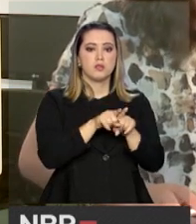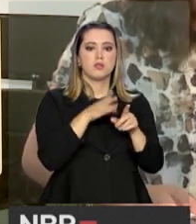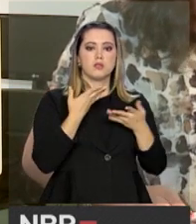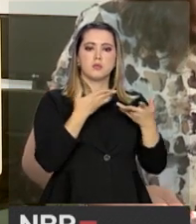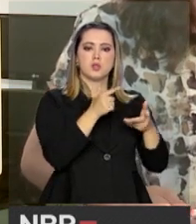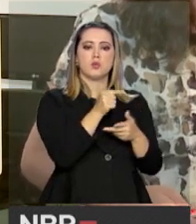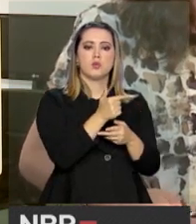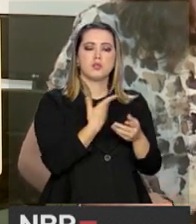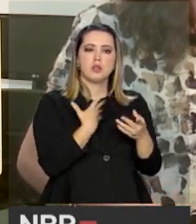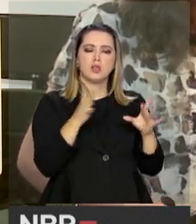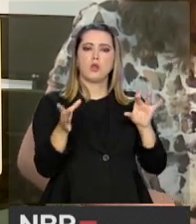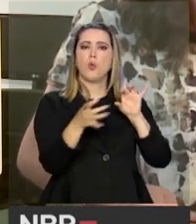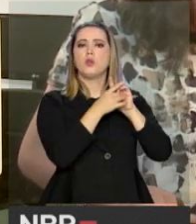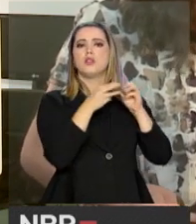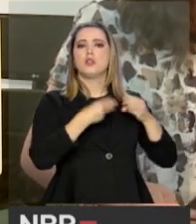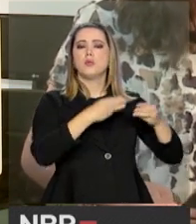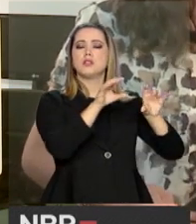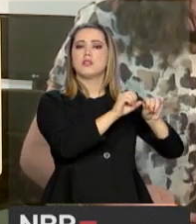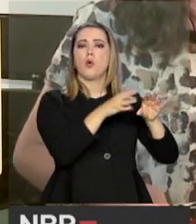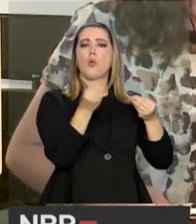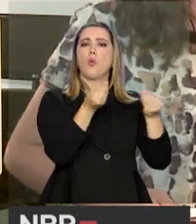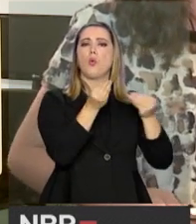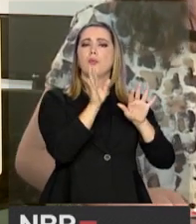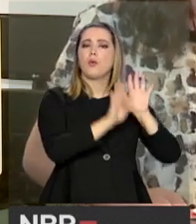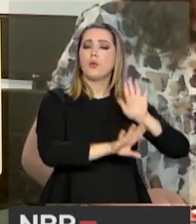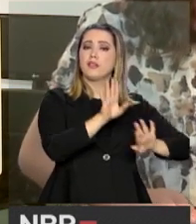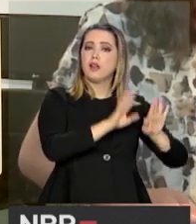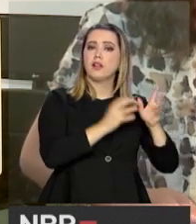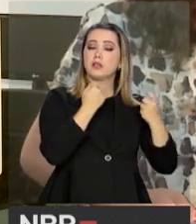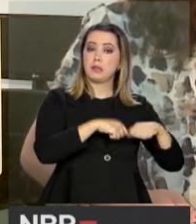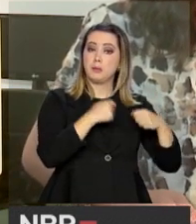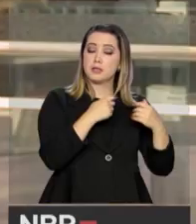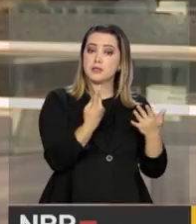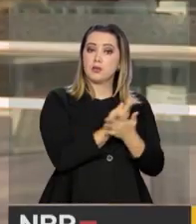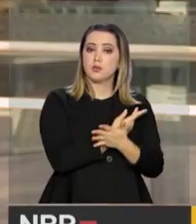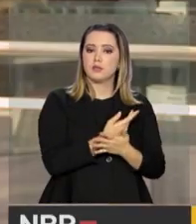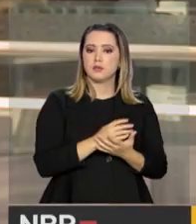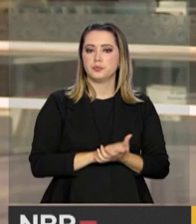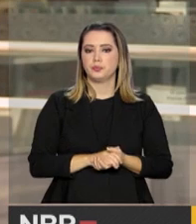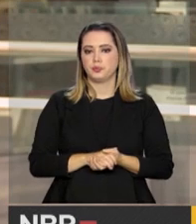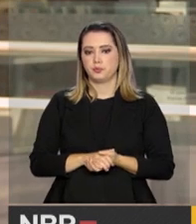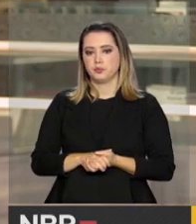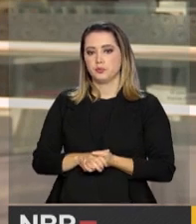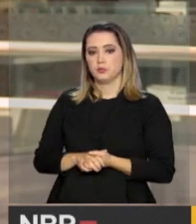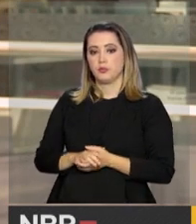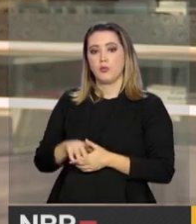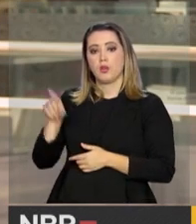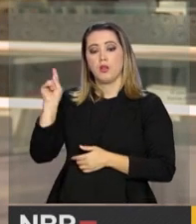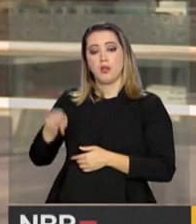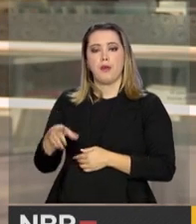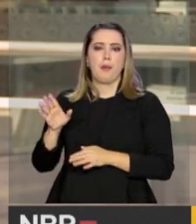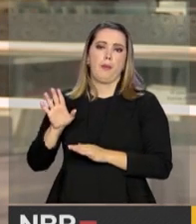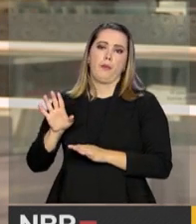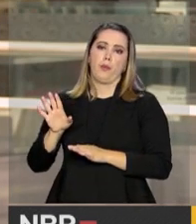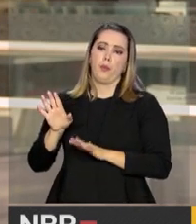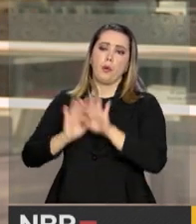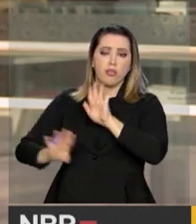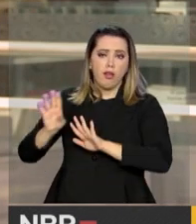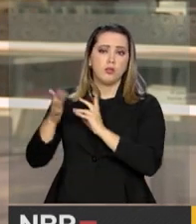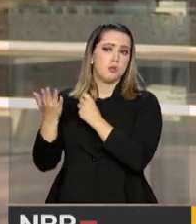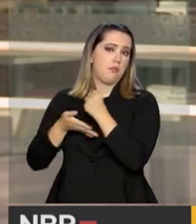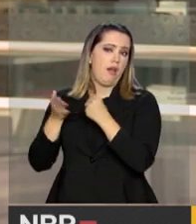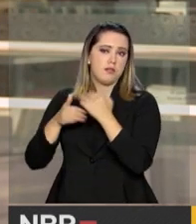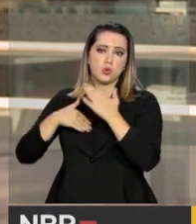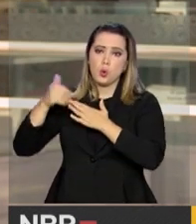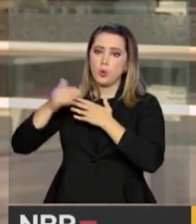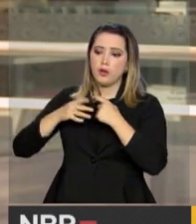junto ao Ministério da Educação. Que tipo de cuidado esse estudante precisa tomar na escolha? Os cuidados básicos que ele tomaria com qualquer curso